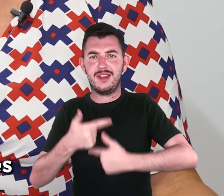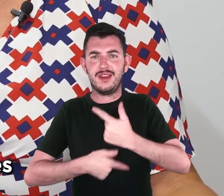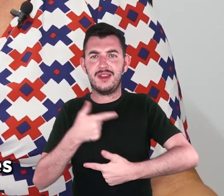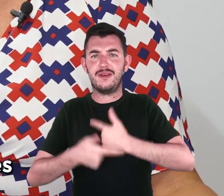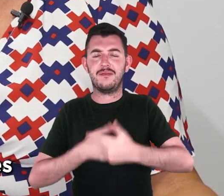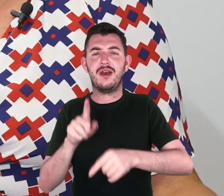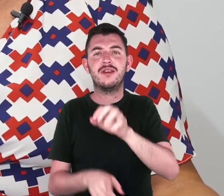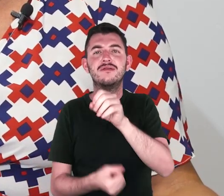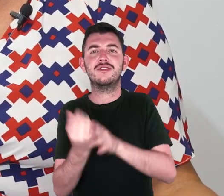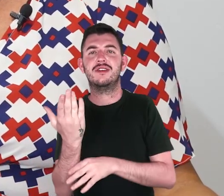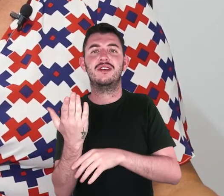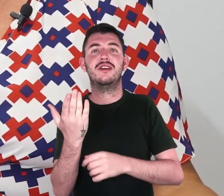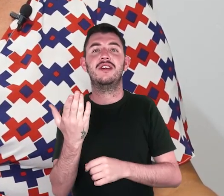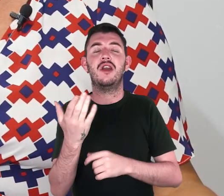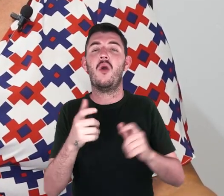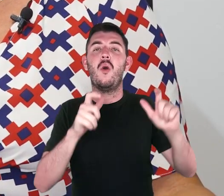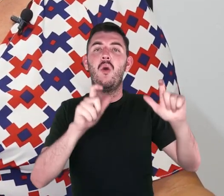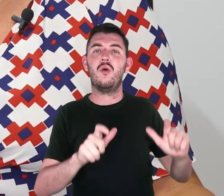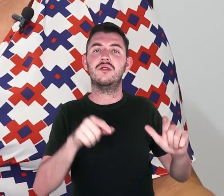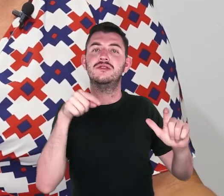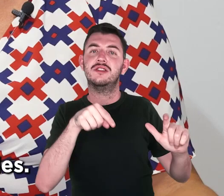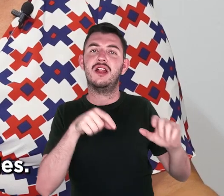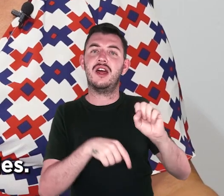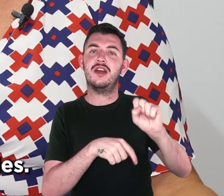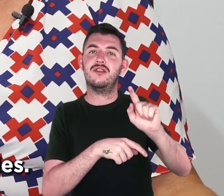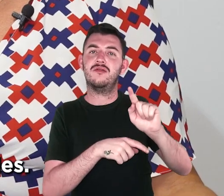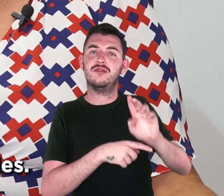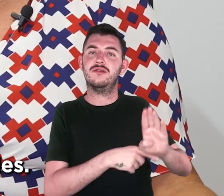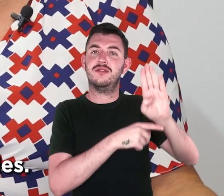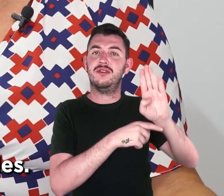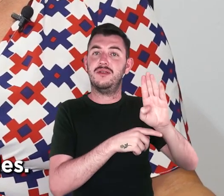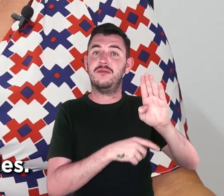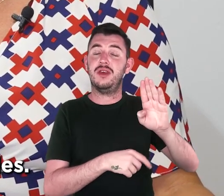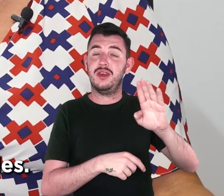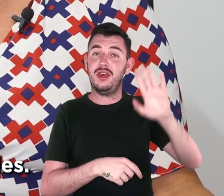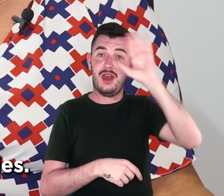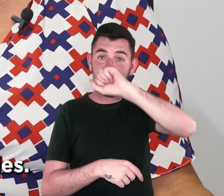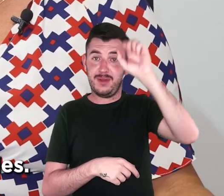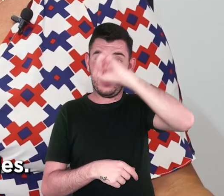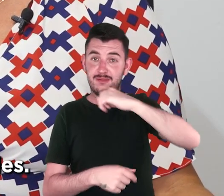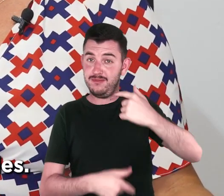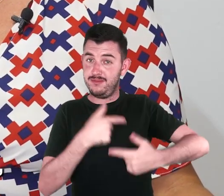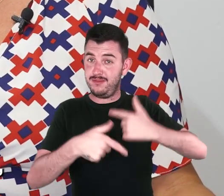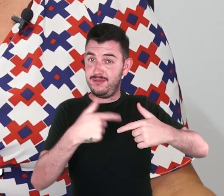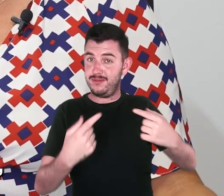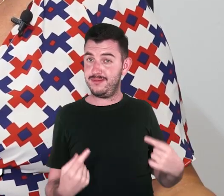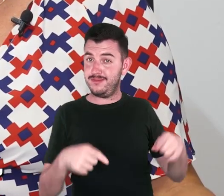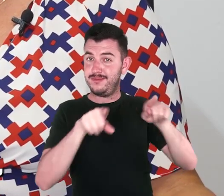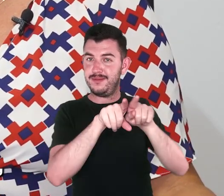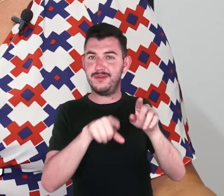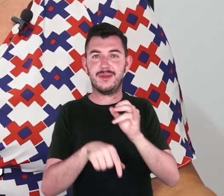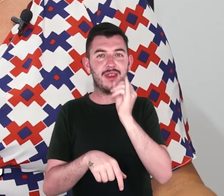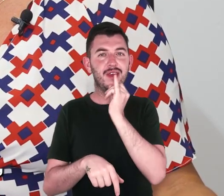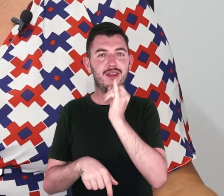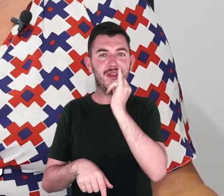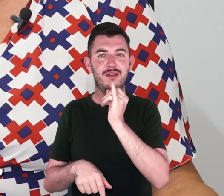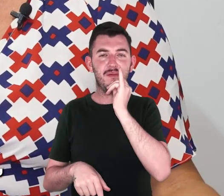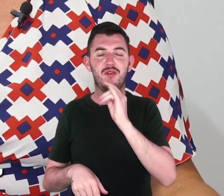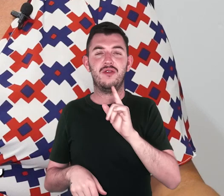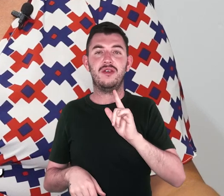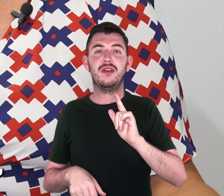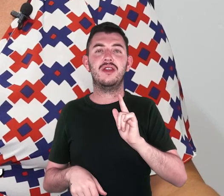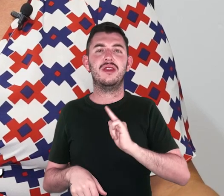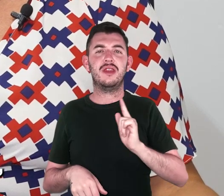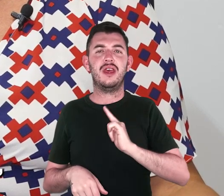no Serviço Geológico e aprendendo a realizar essas atividades. Então, por exemplo, nós temos